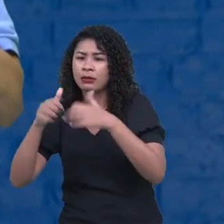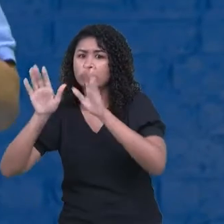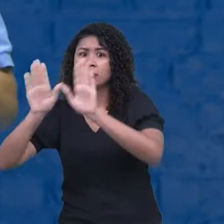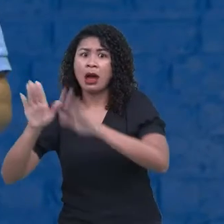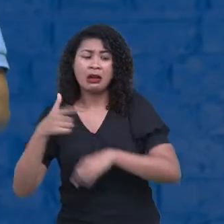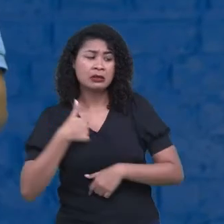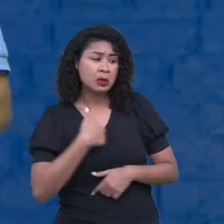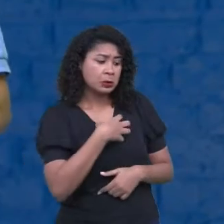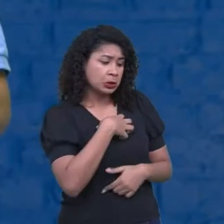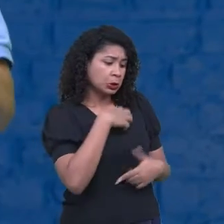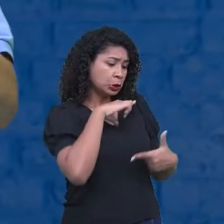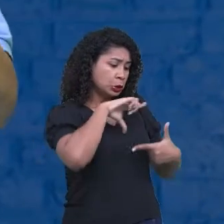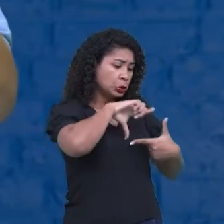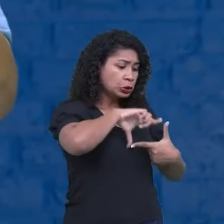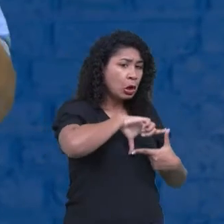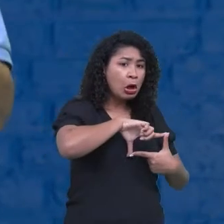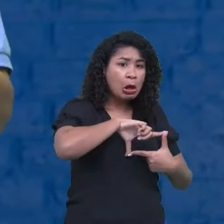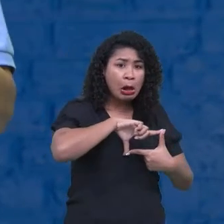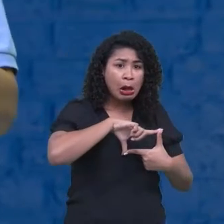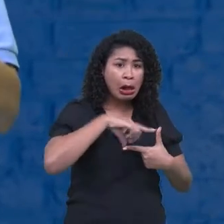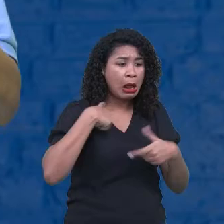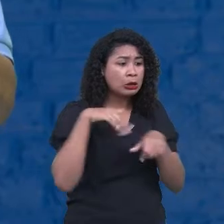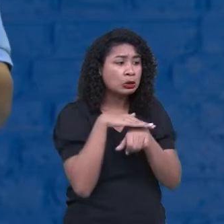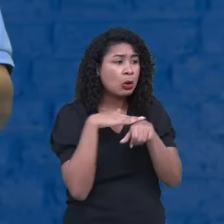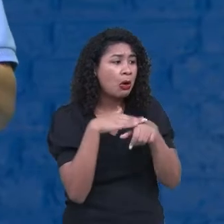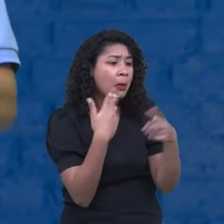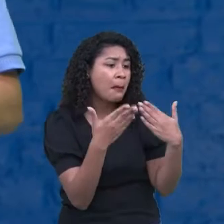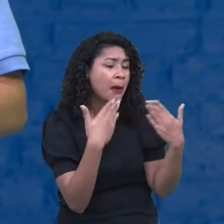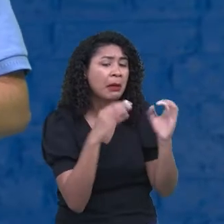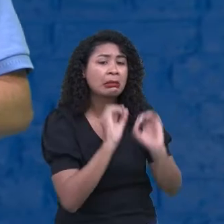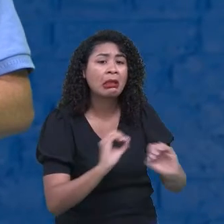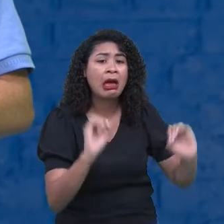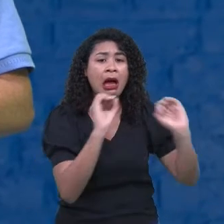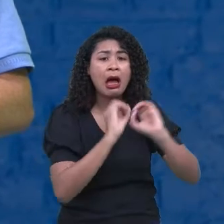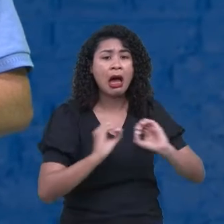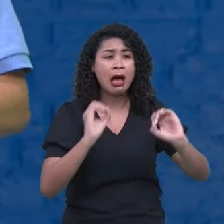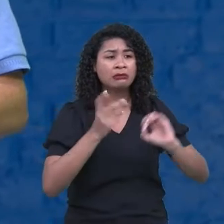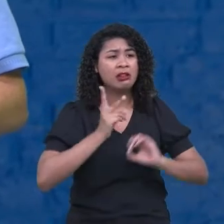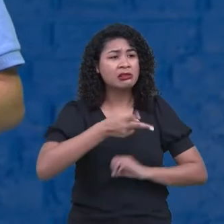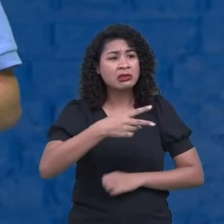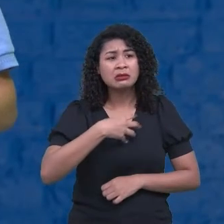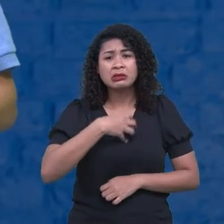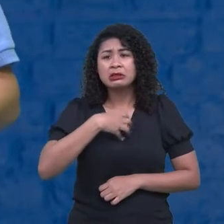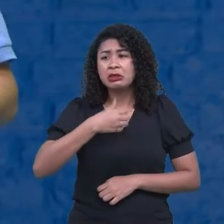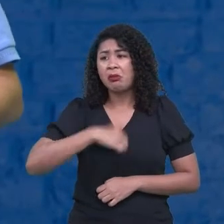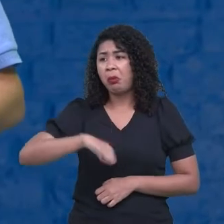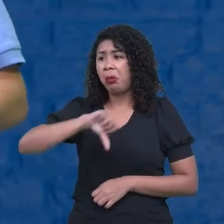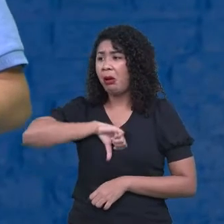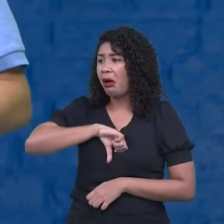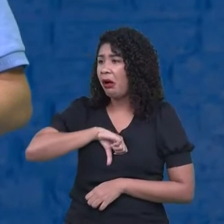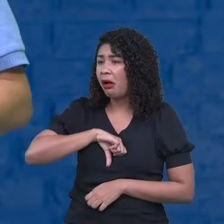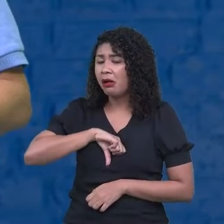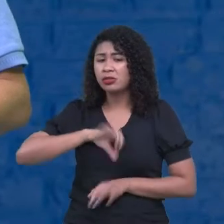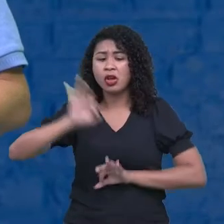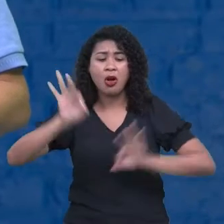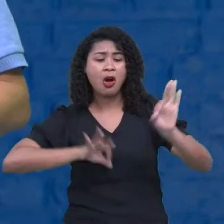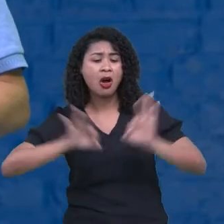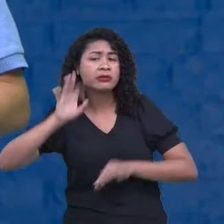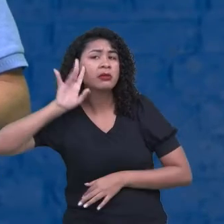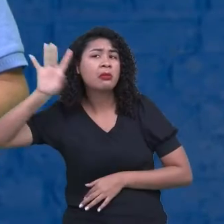o mundo totalmente obscuro, não tem aquele olhar colorido para a vida, não tem um projeto de vida,